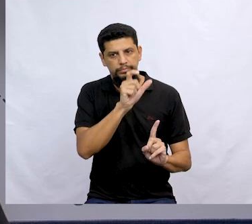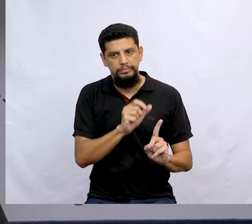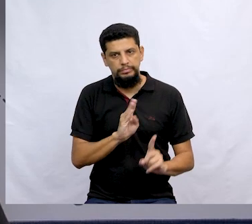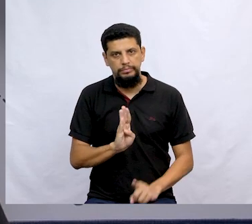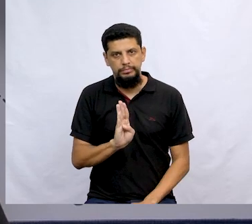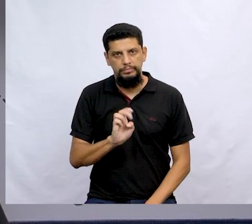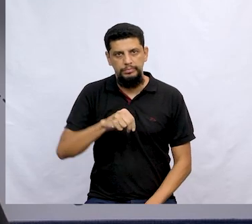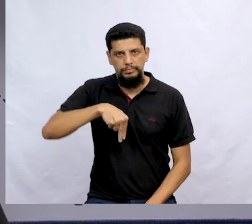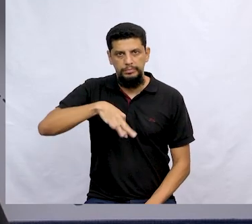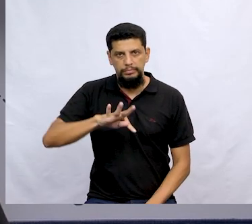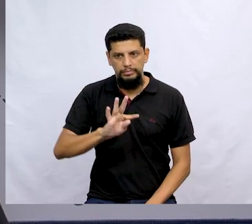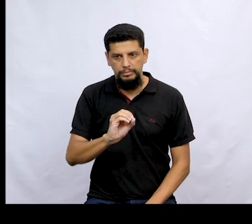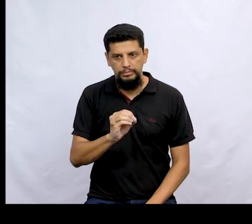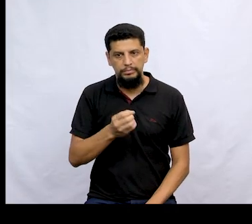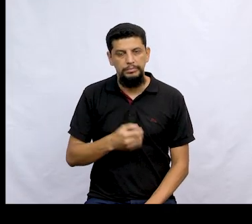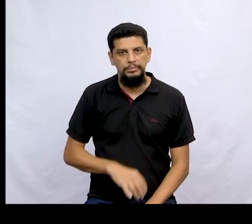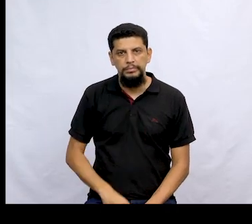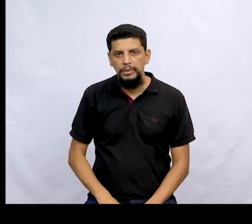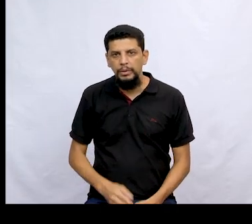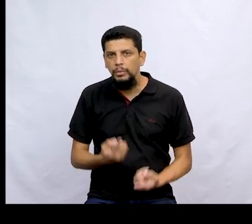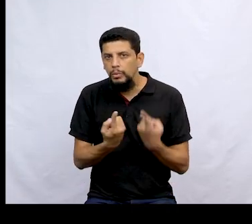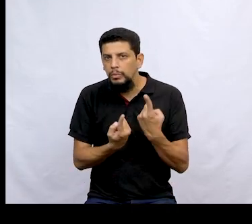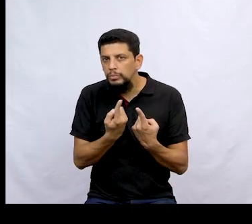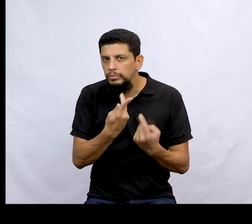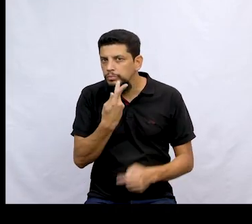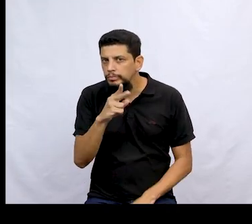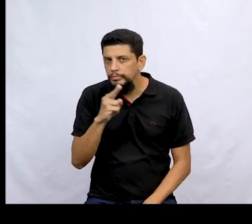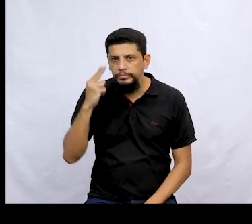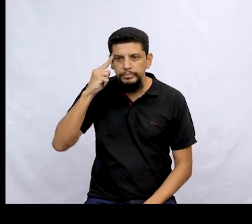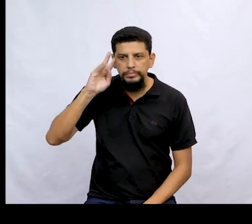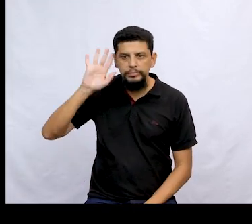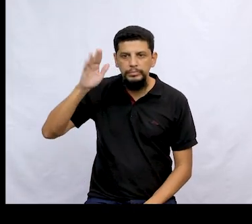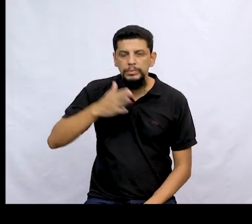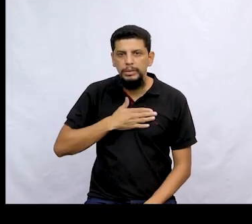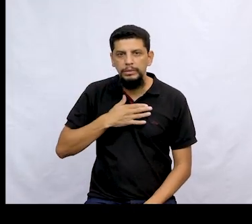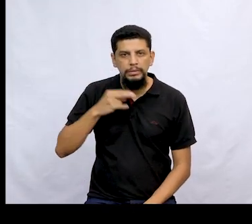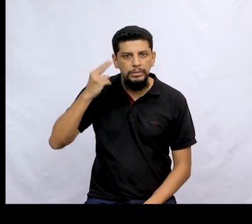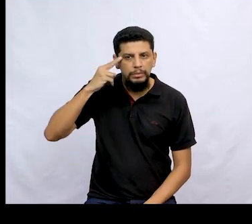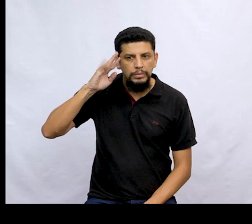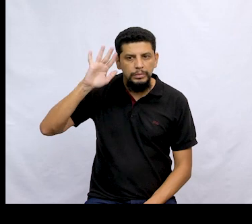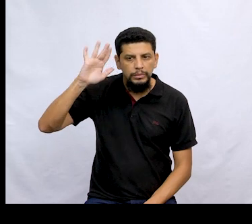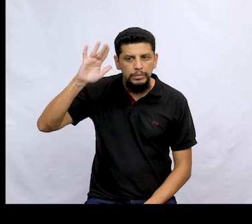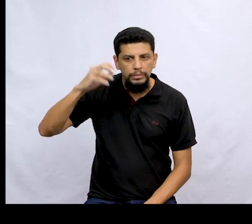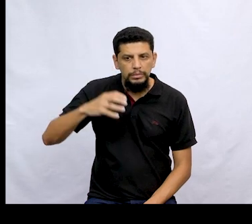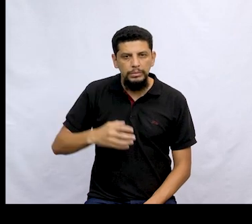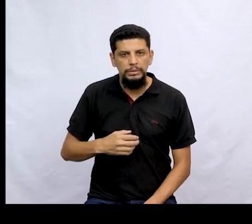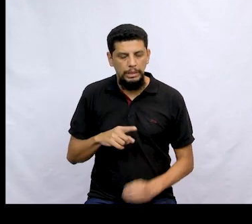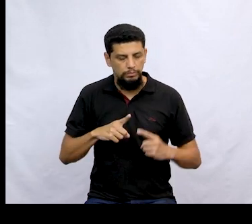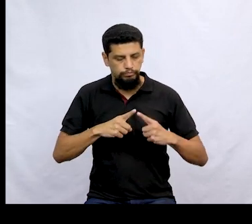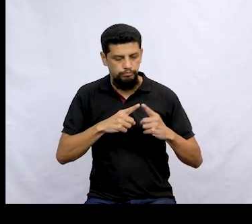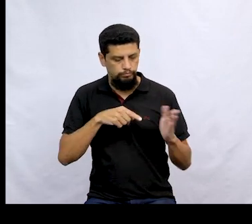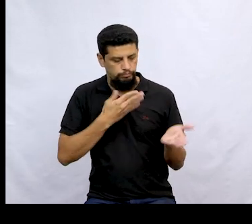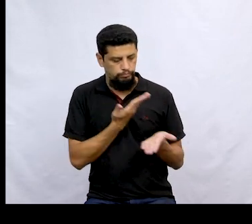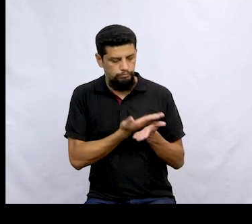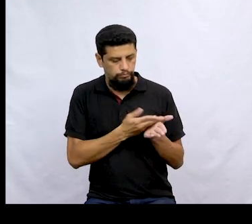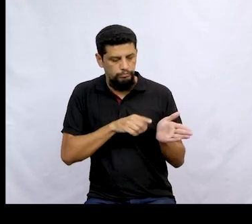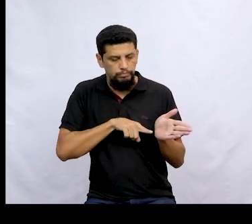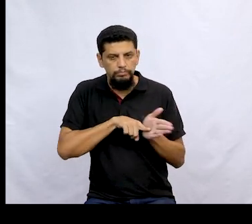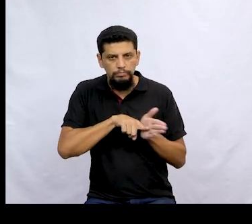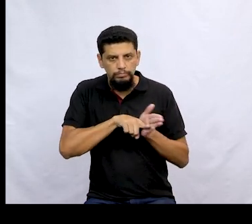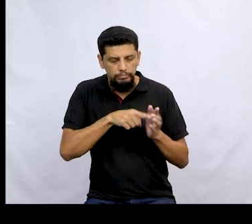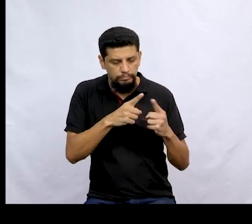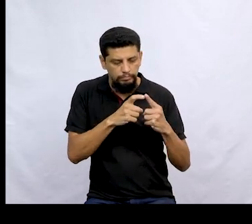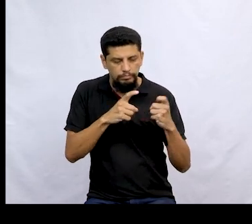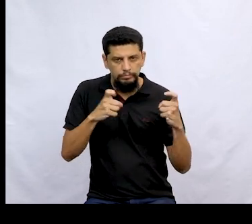Bento. Vamos conhecer? Bento, qual é o teu sonho? Ah, o meu sonho é ser cientista. E o de vocês?